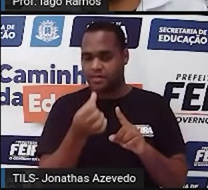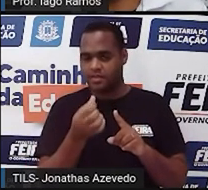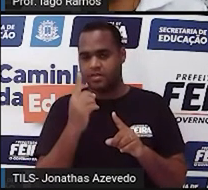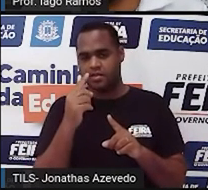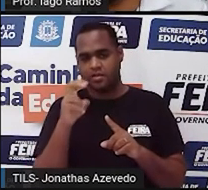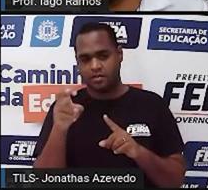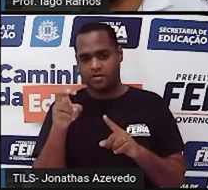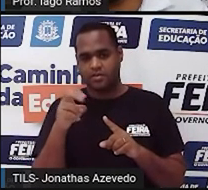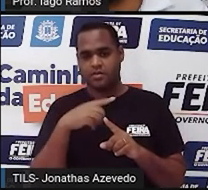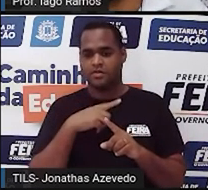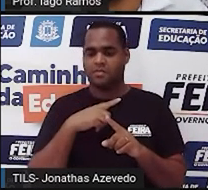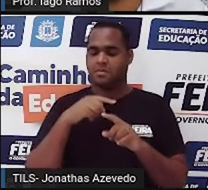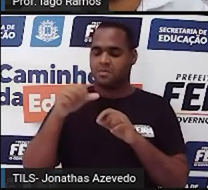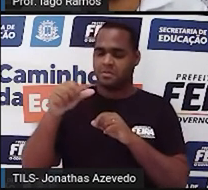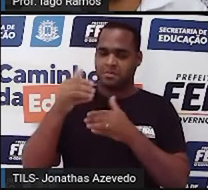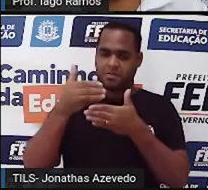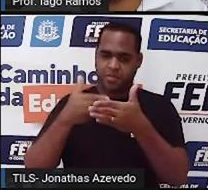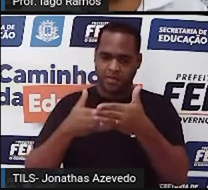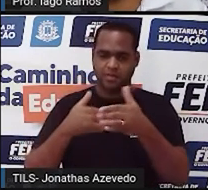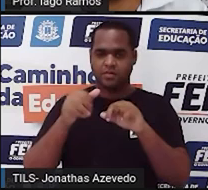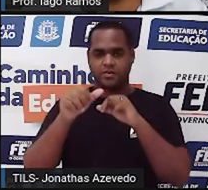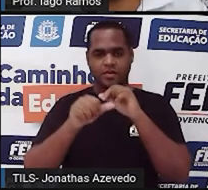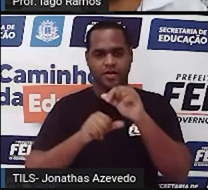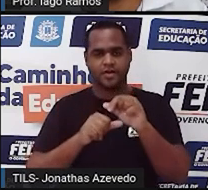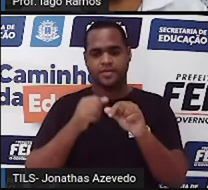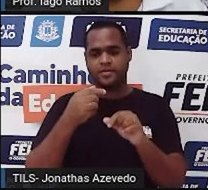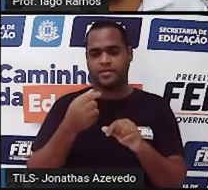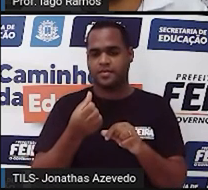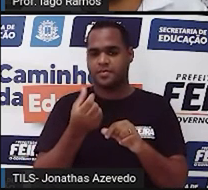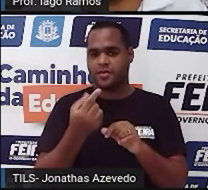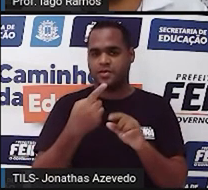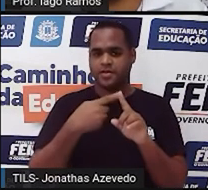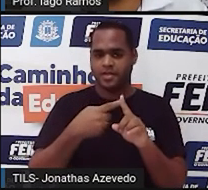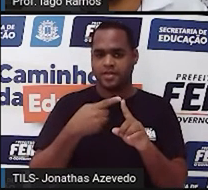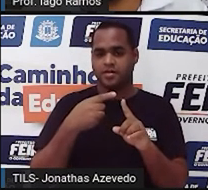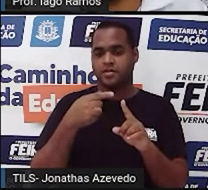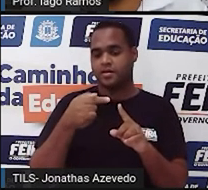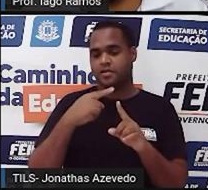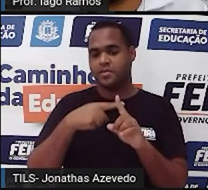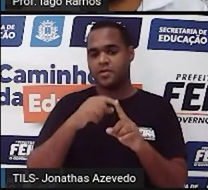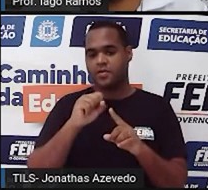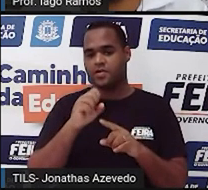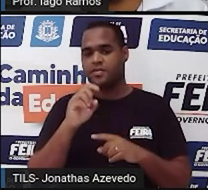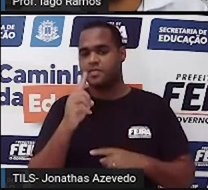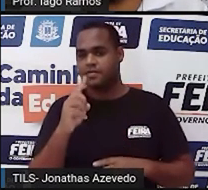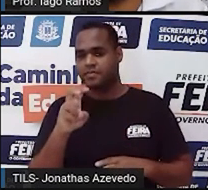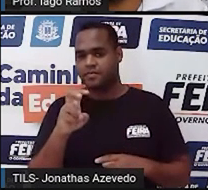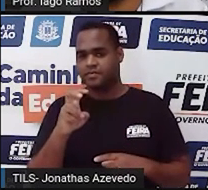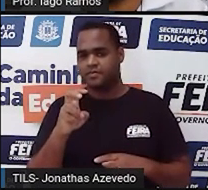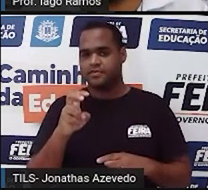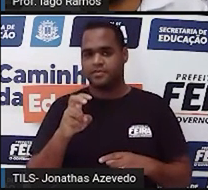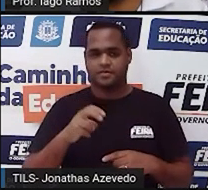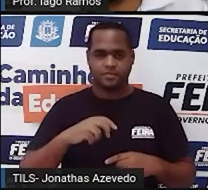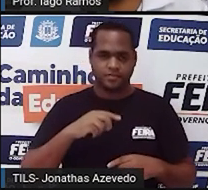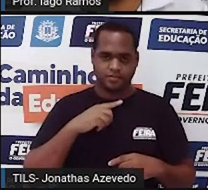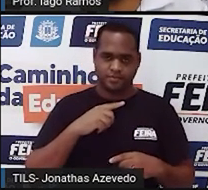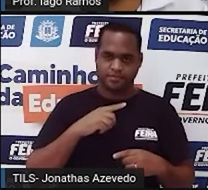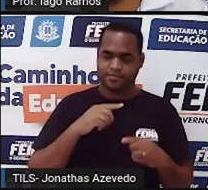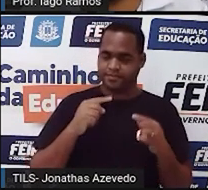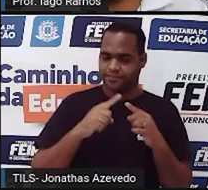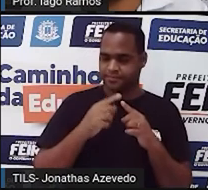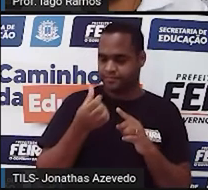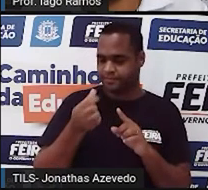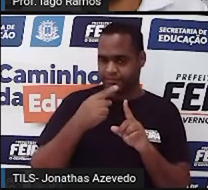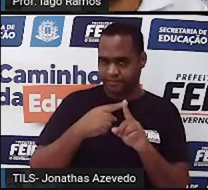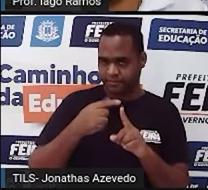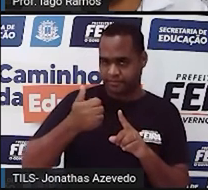baixo para cima com o mutativo 6 mais 1, 7 7 mais 8, 15 Aqui na diagonal 6 mais 5,